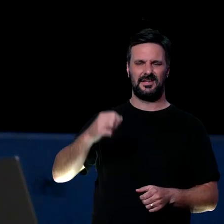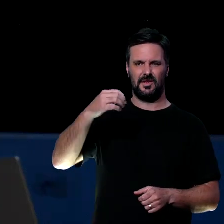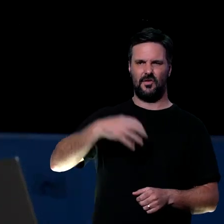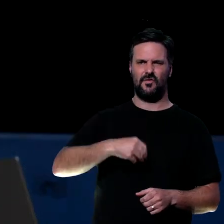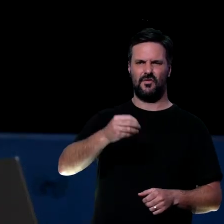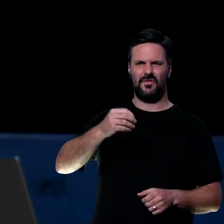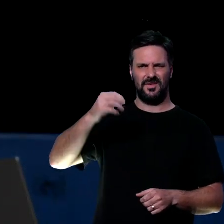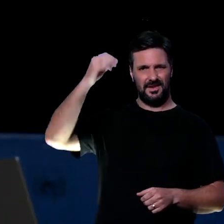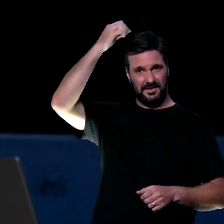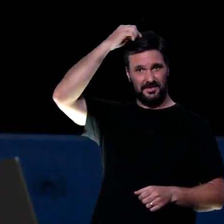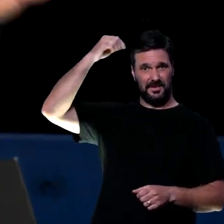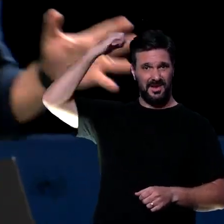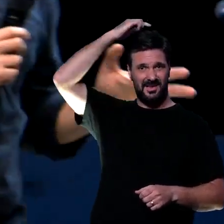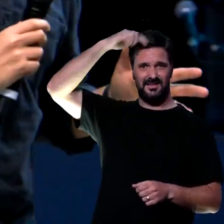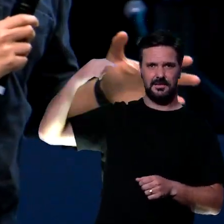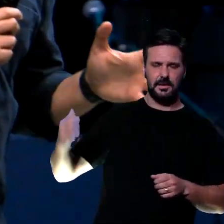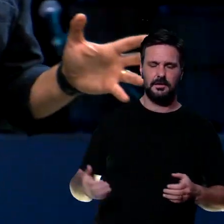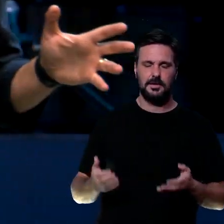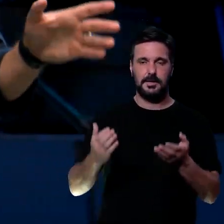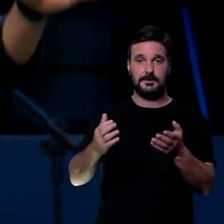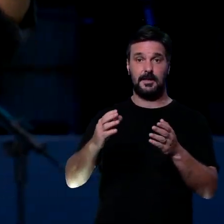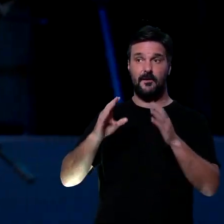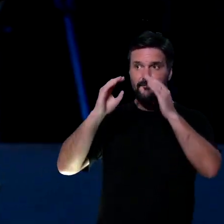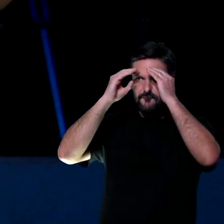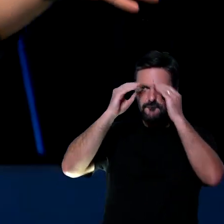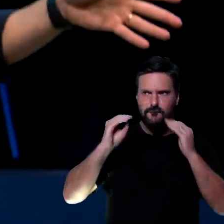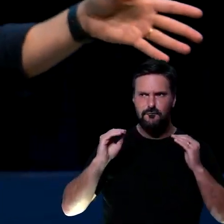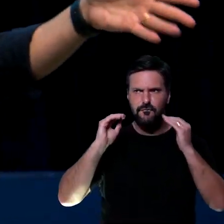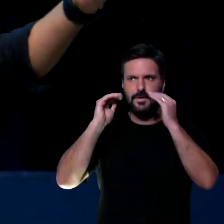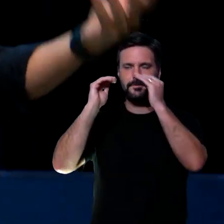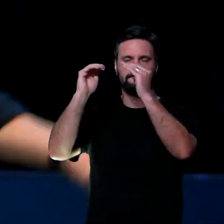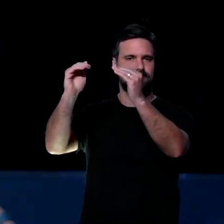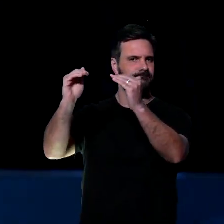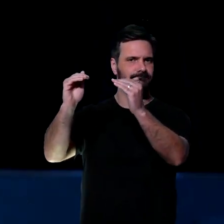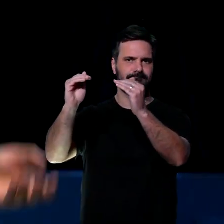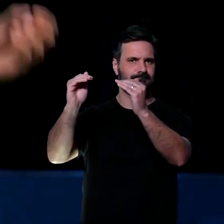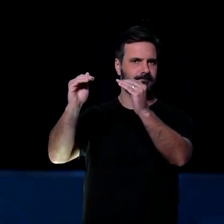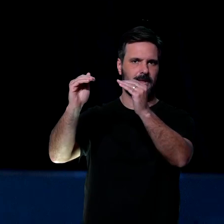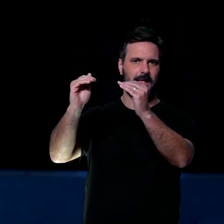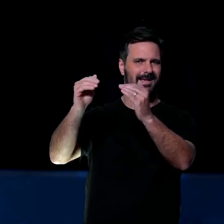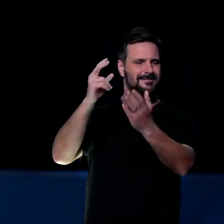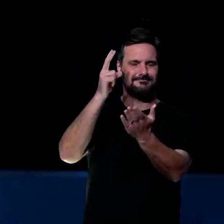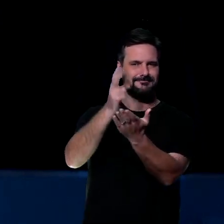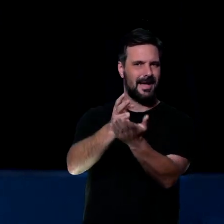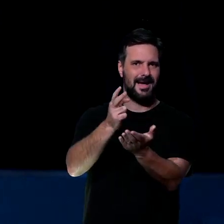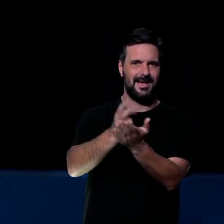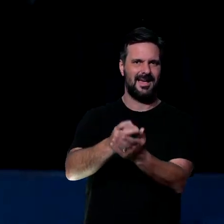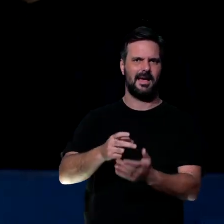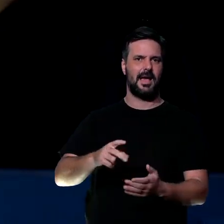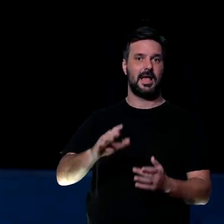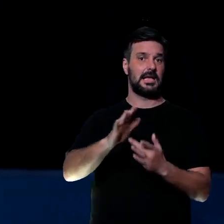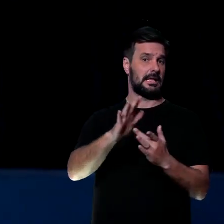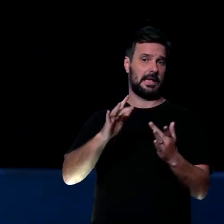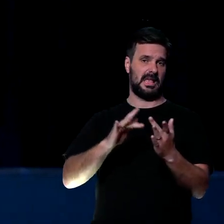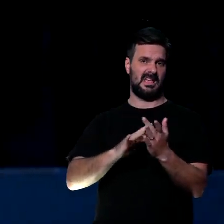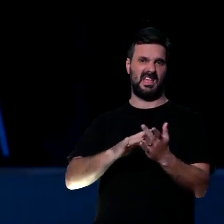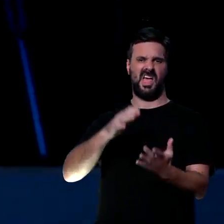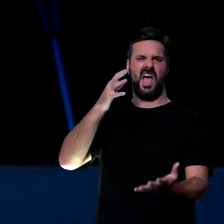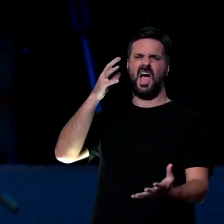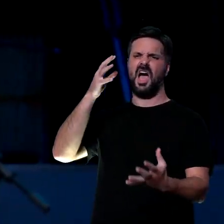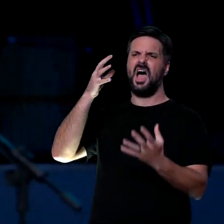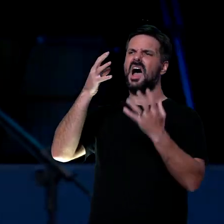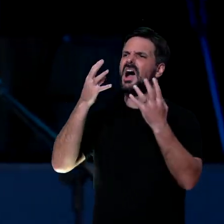seja, não tem como desassociar você seguir a Jesus com obedecê-lo, você dizer que crê em Jesus, no caso, com